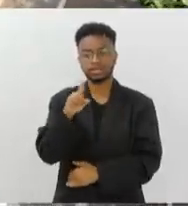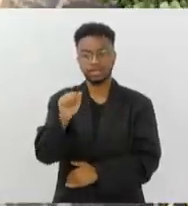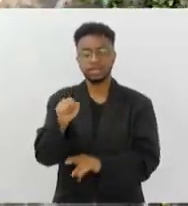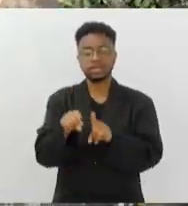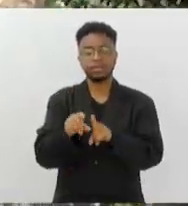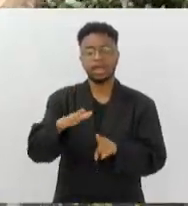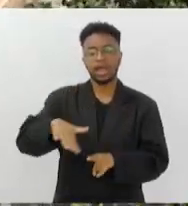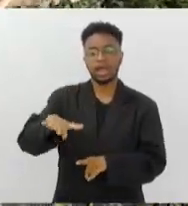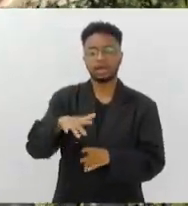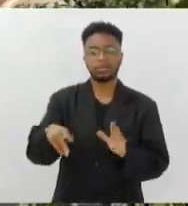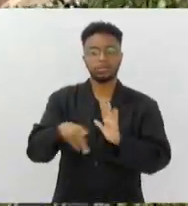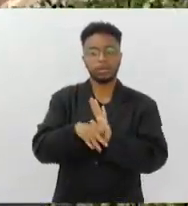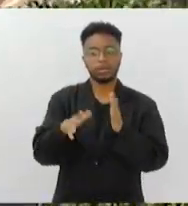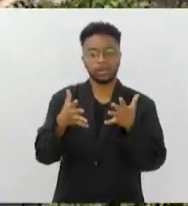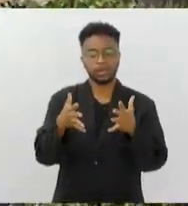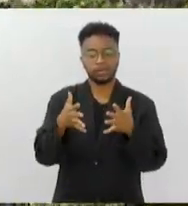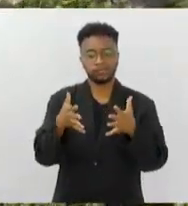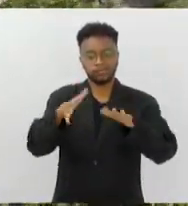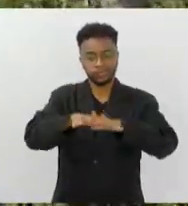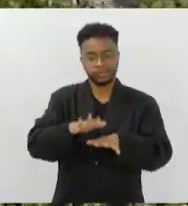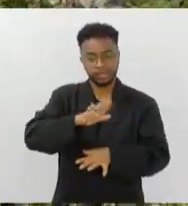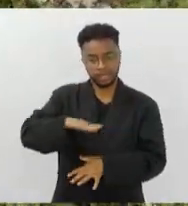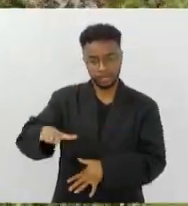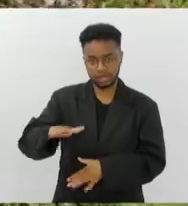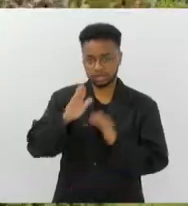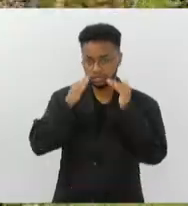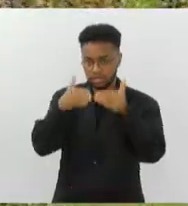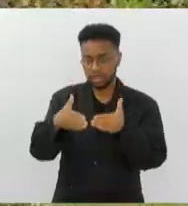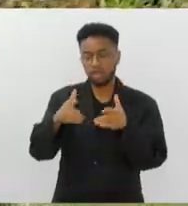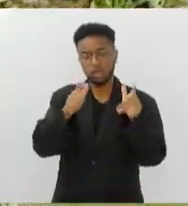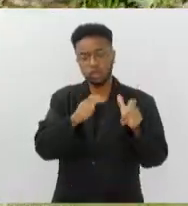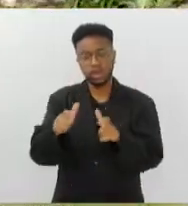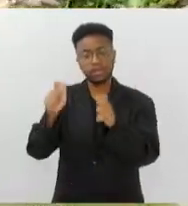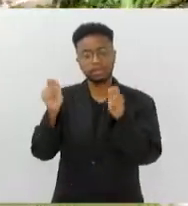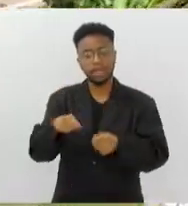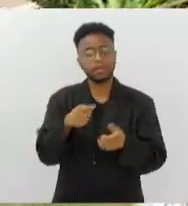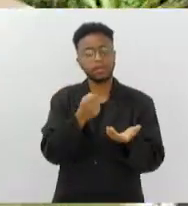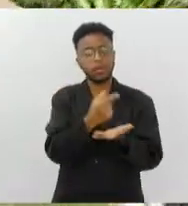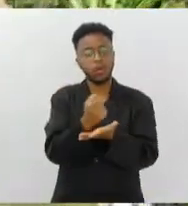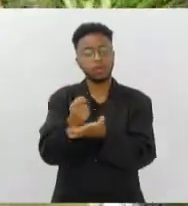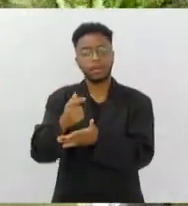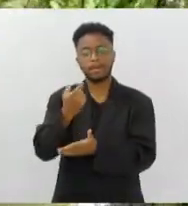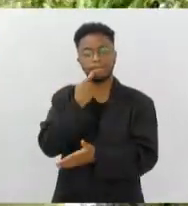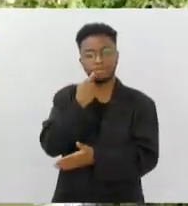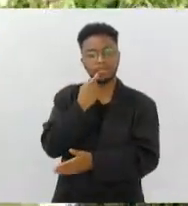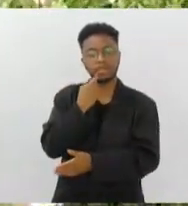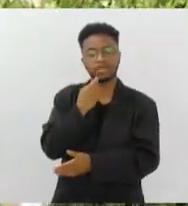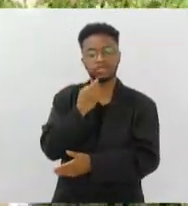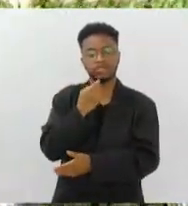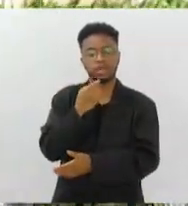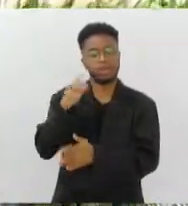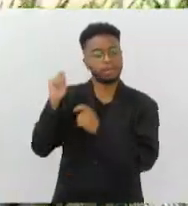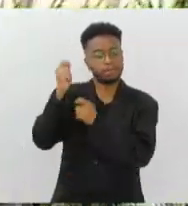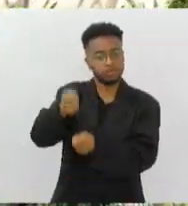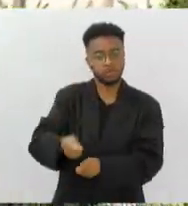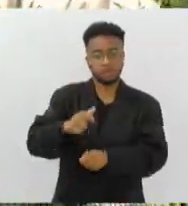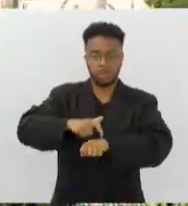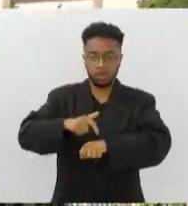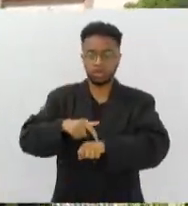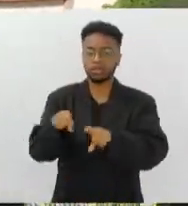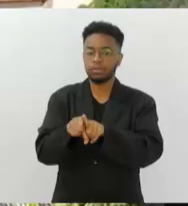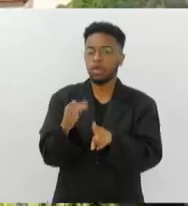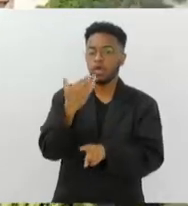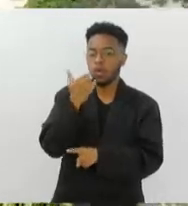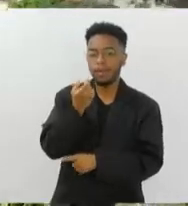inclusiva. Vai ser um local onde será possível comprar um pescado fresco, comer um peixe frito e assistir